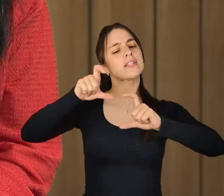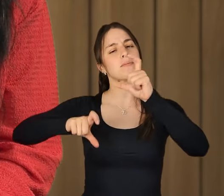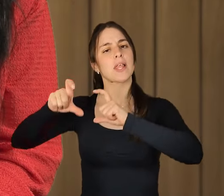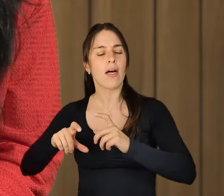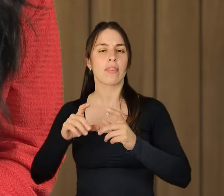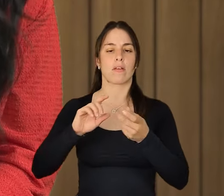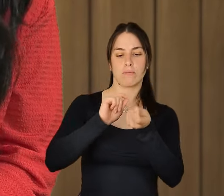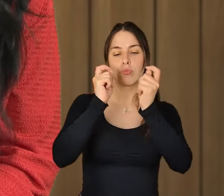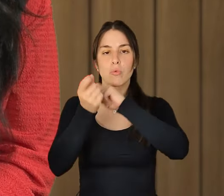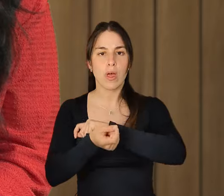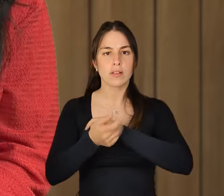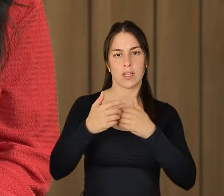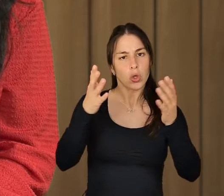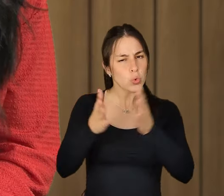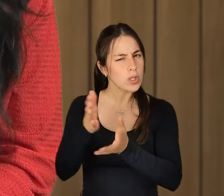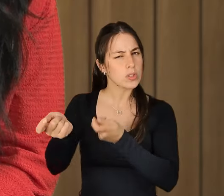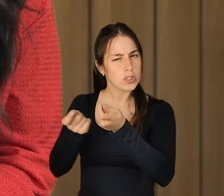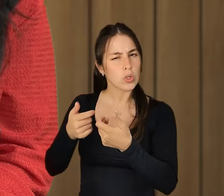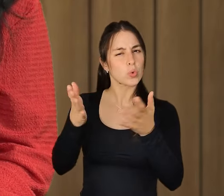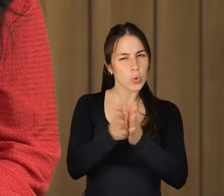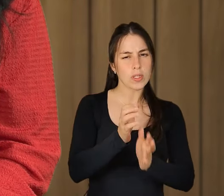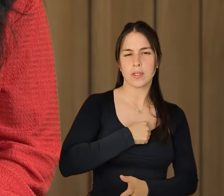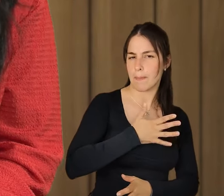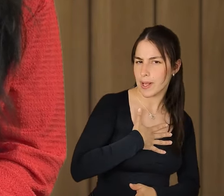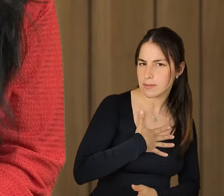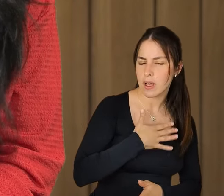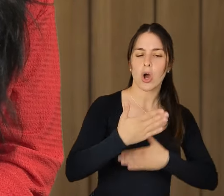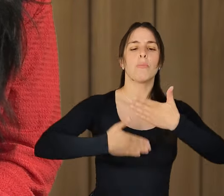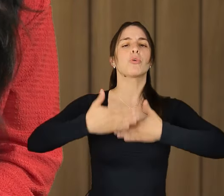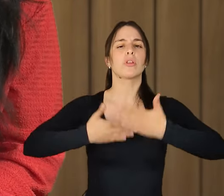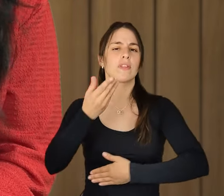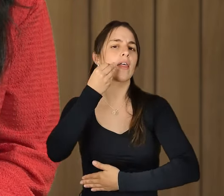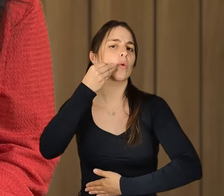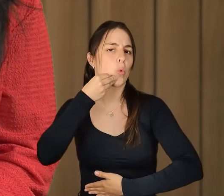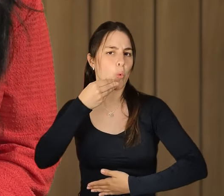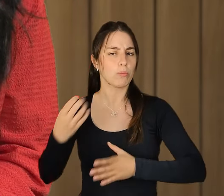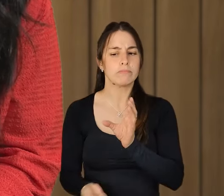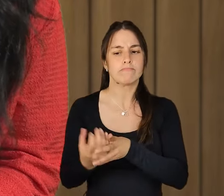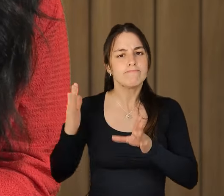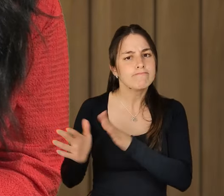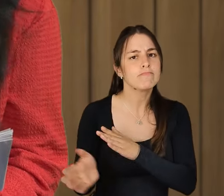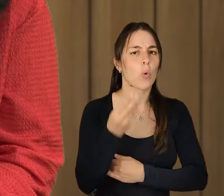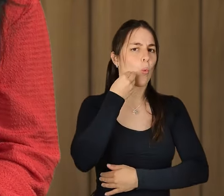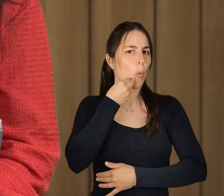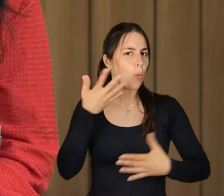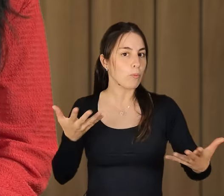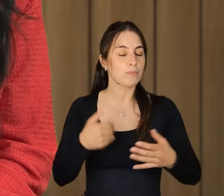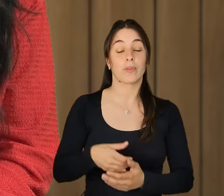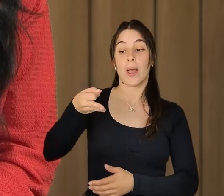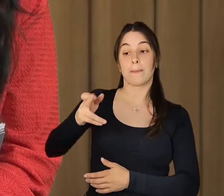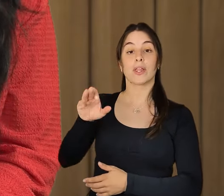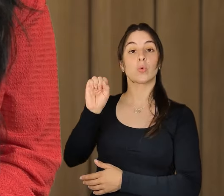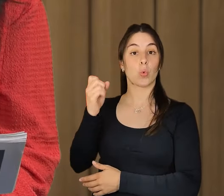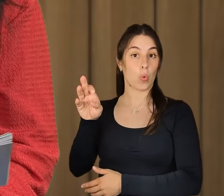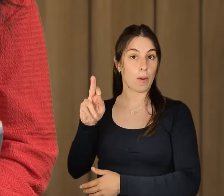organizações? Qual o impacto na produtividade das empresas? O professor Pedro Gomes é um reputado investigador na área do emprego,